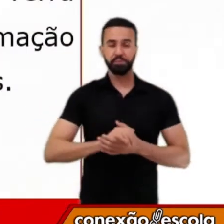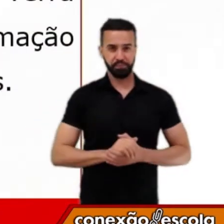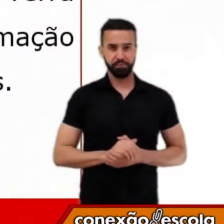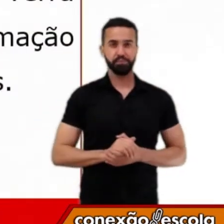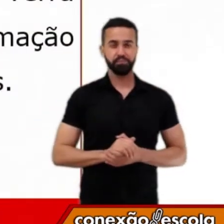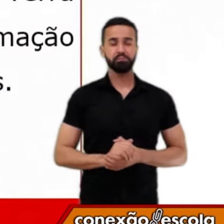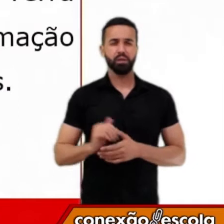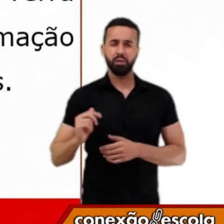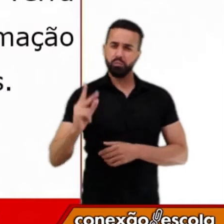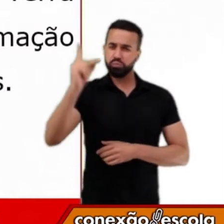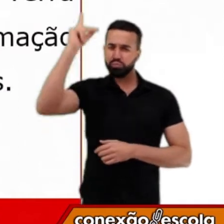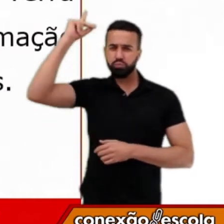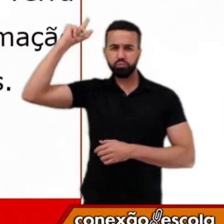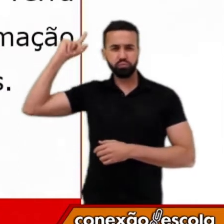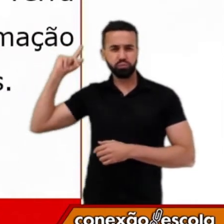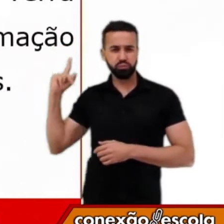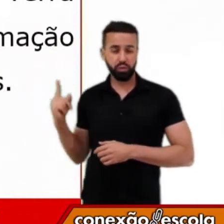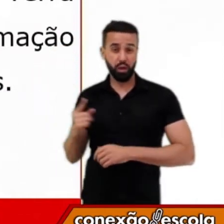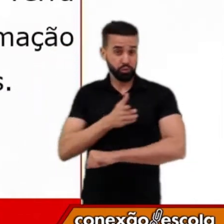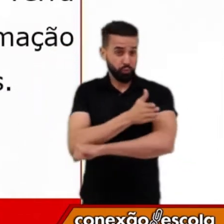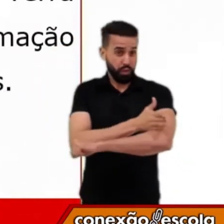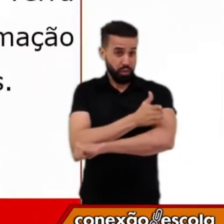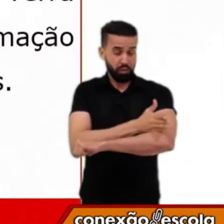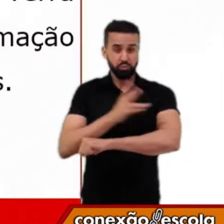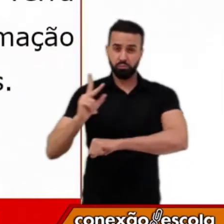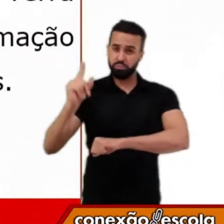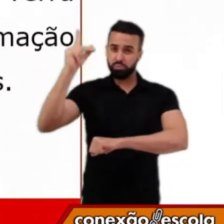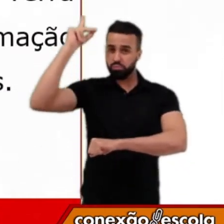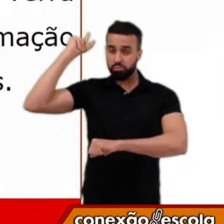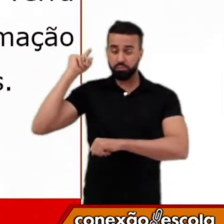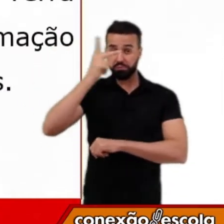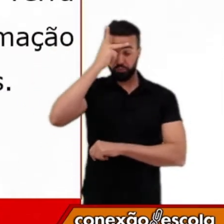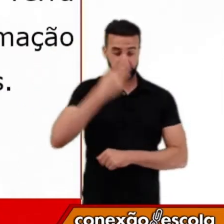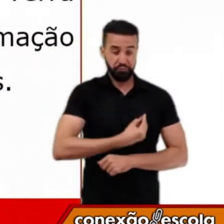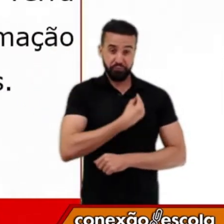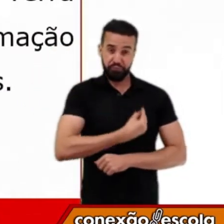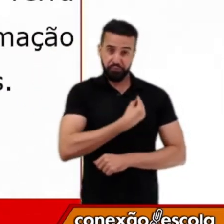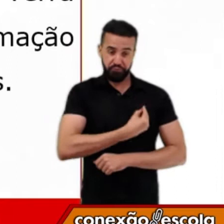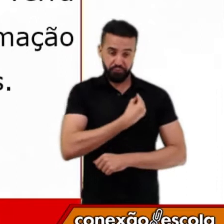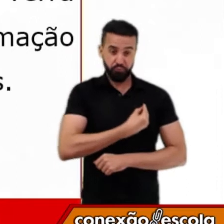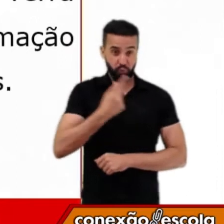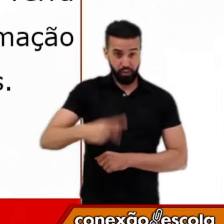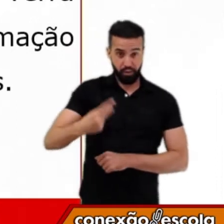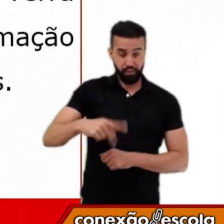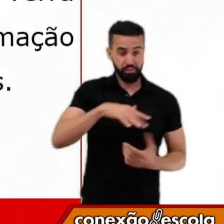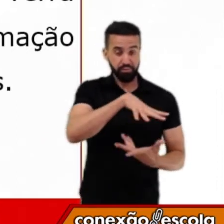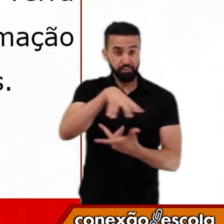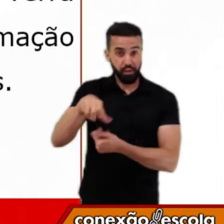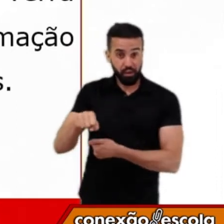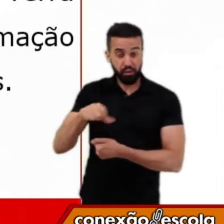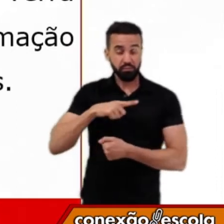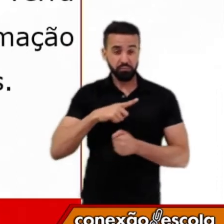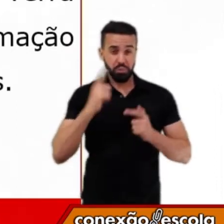a antiguidade, a origem da Terra e dos seres vivos que habitam é uma questão que impressiona e preocupa